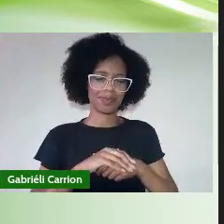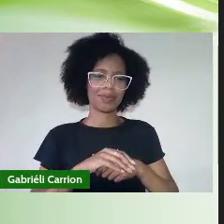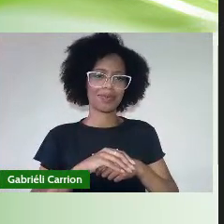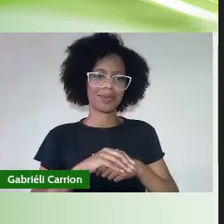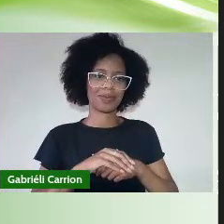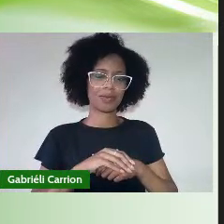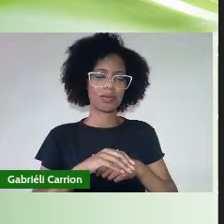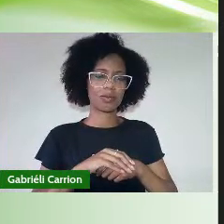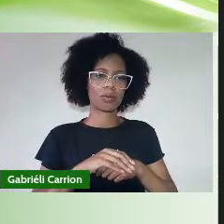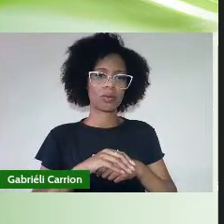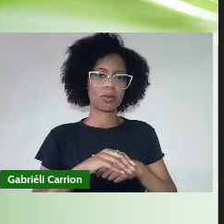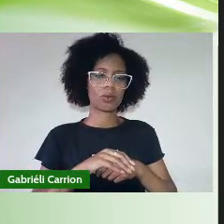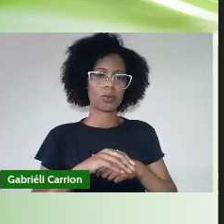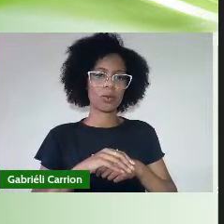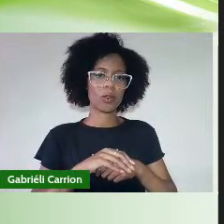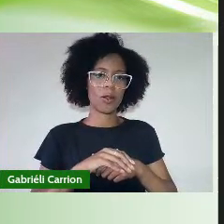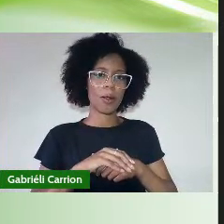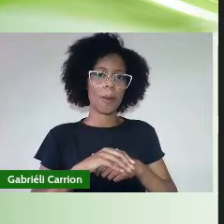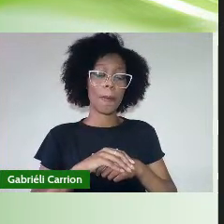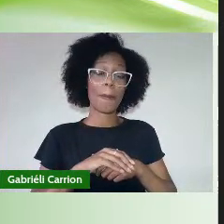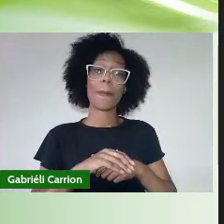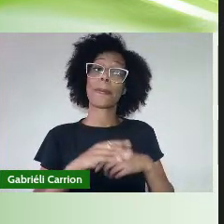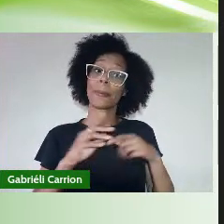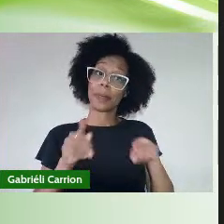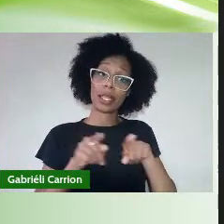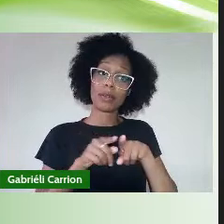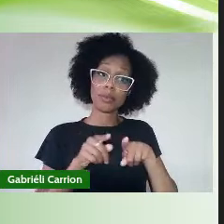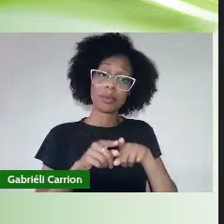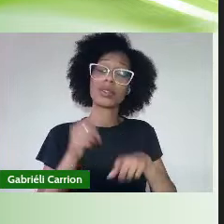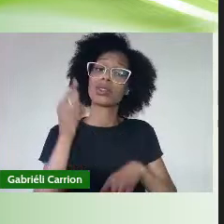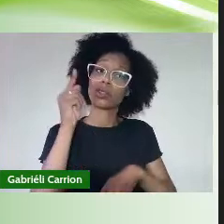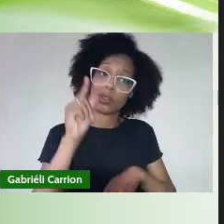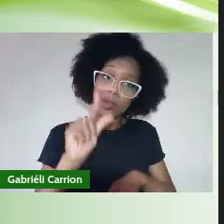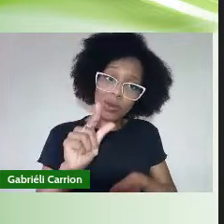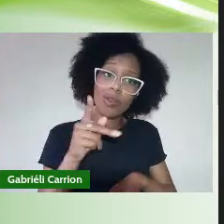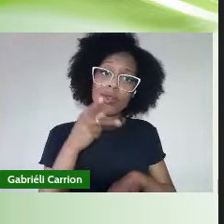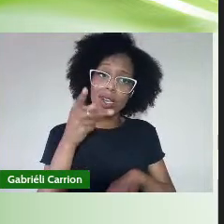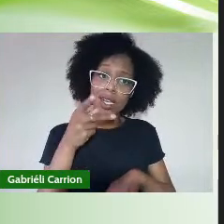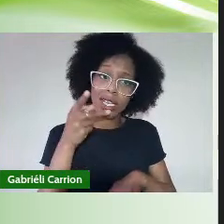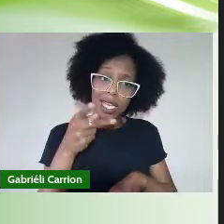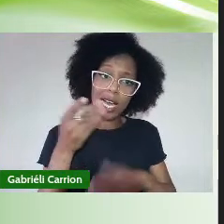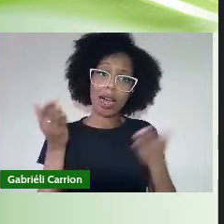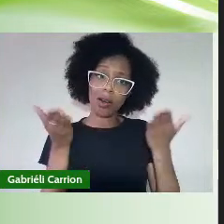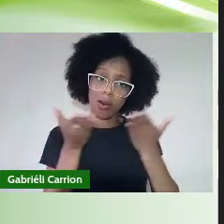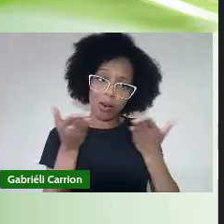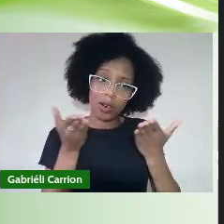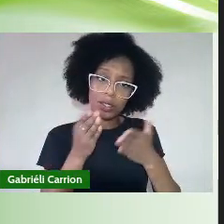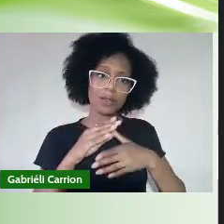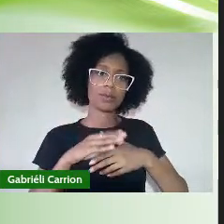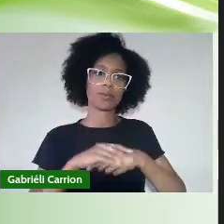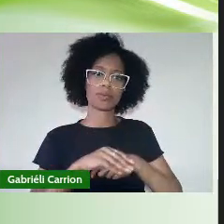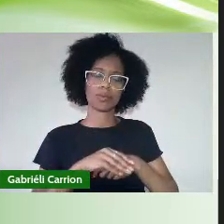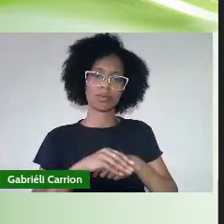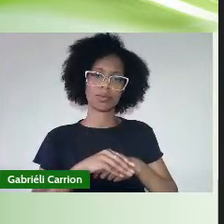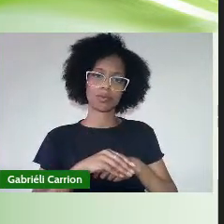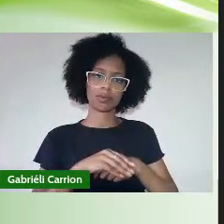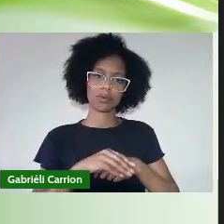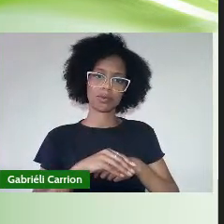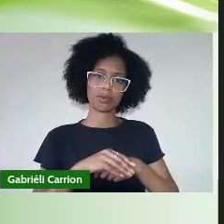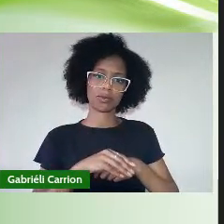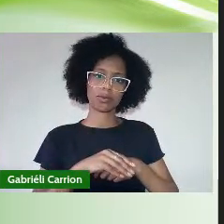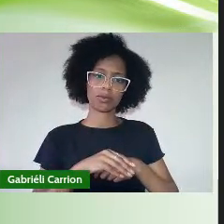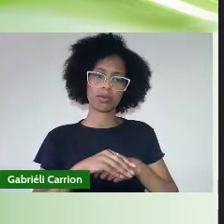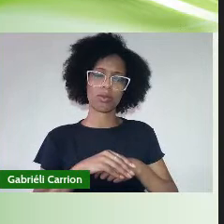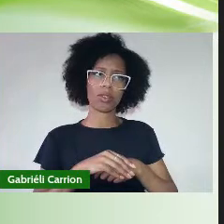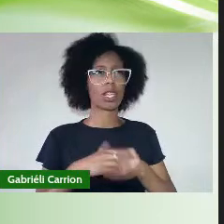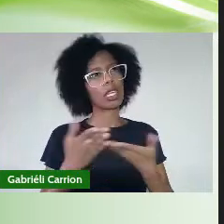Mais uma vez Quero dizer Que A formação Não se